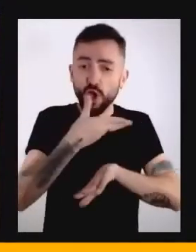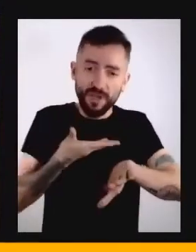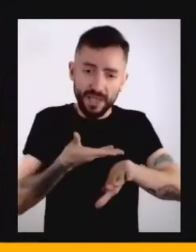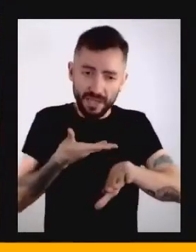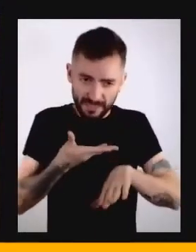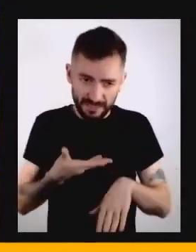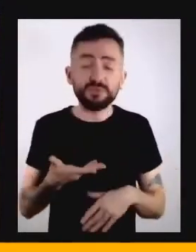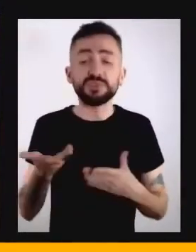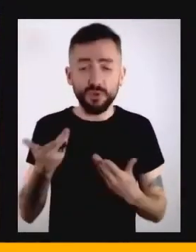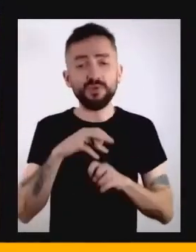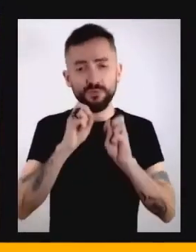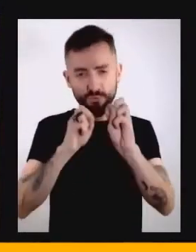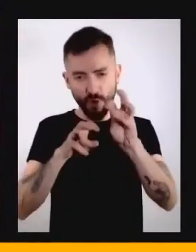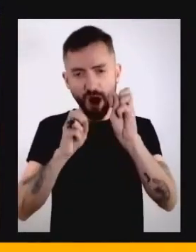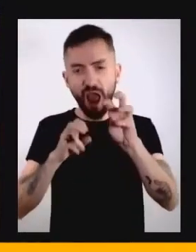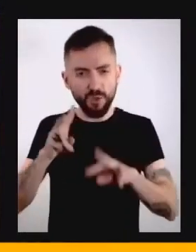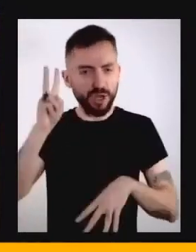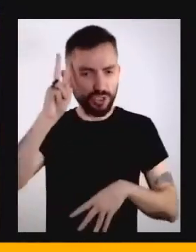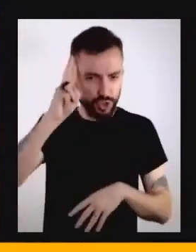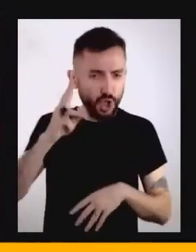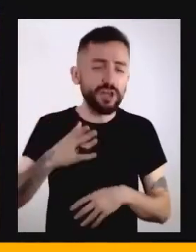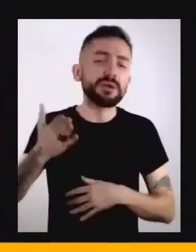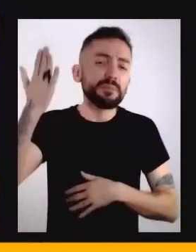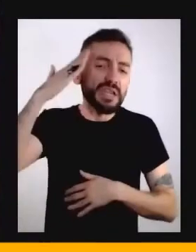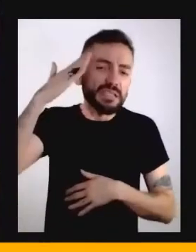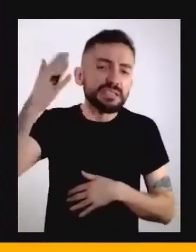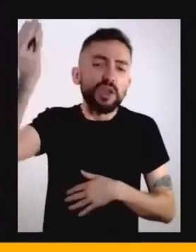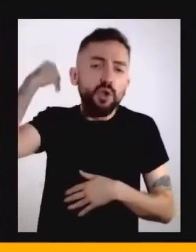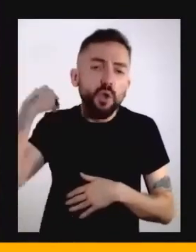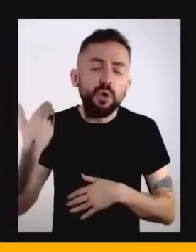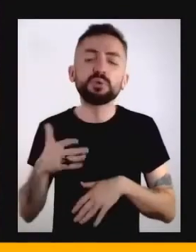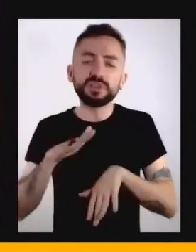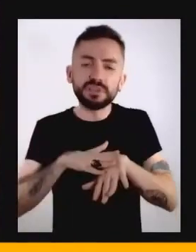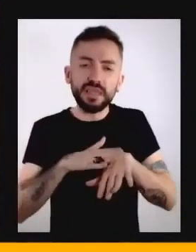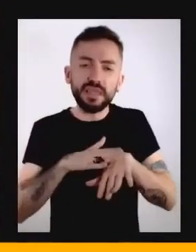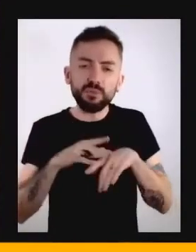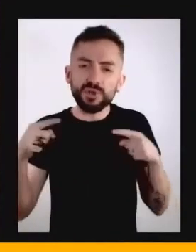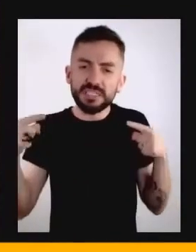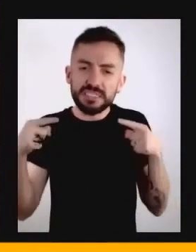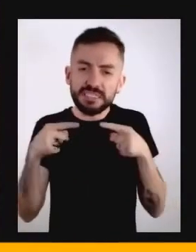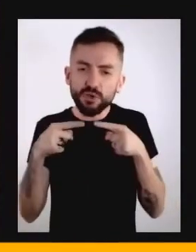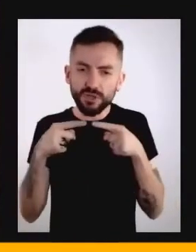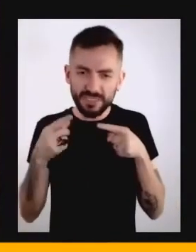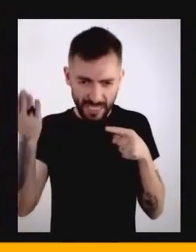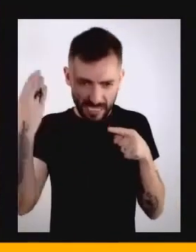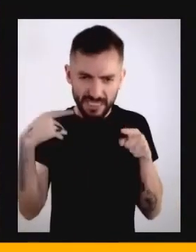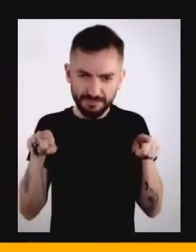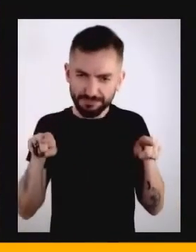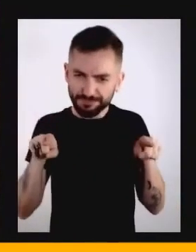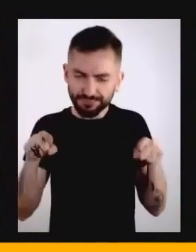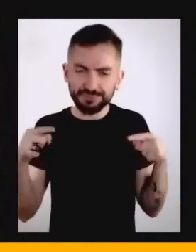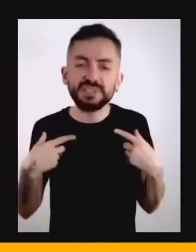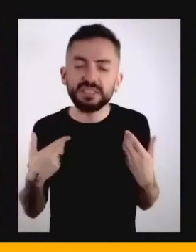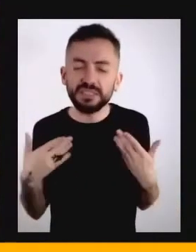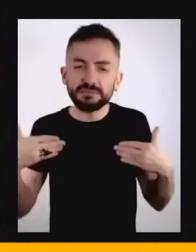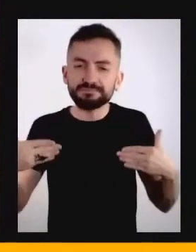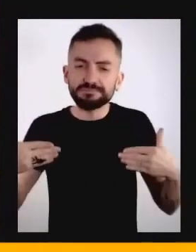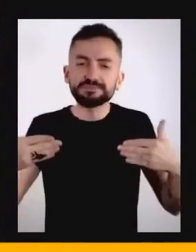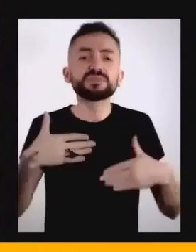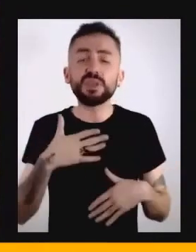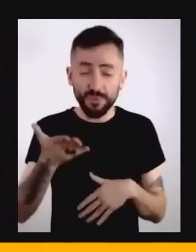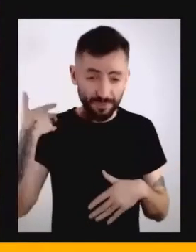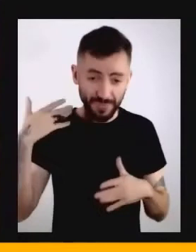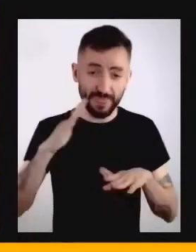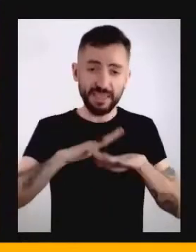história para falar um pouquinho desses padrões de tempo sincronizados que a gente já viveu. Antes da Idade Média,